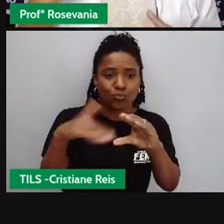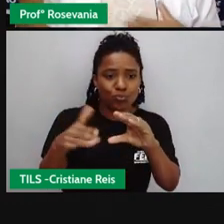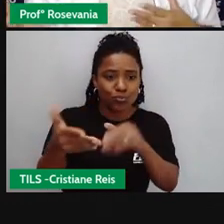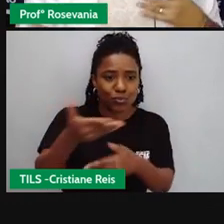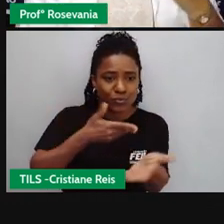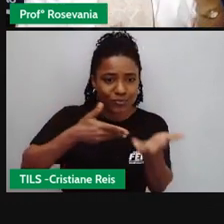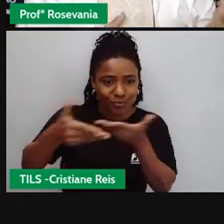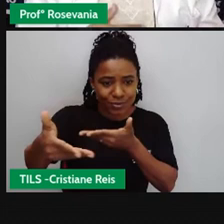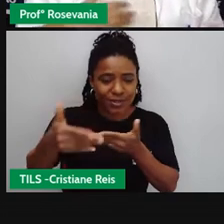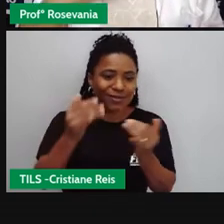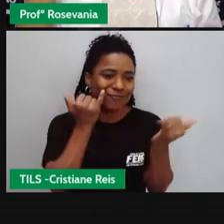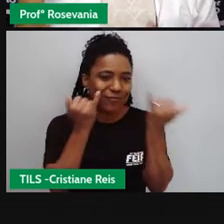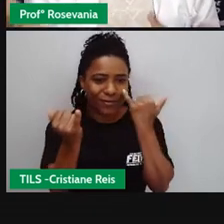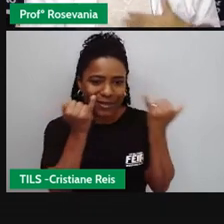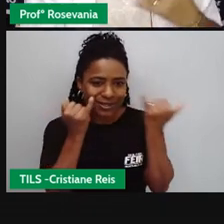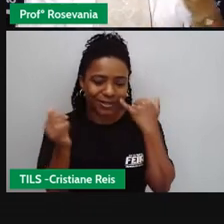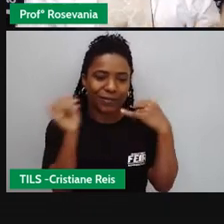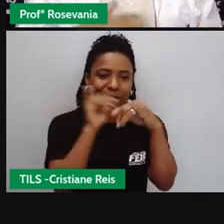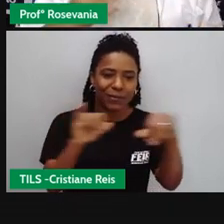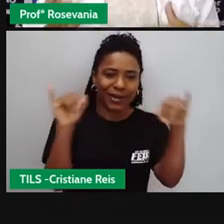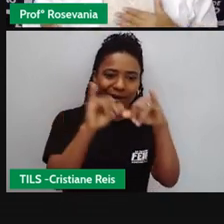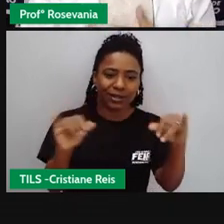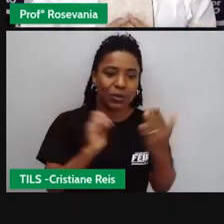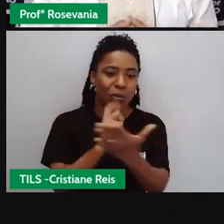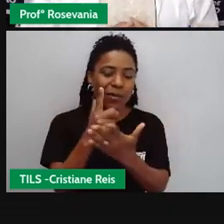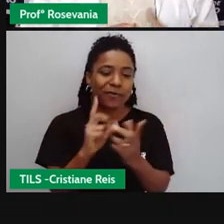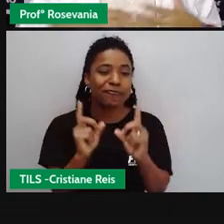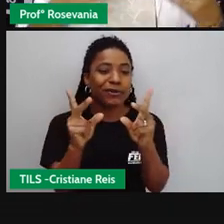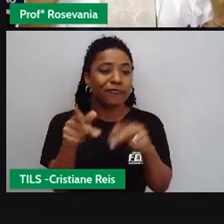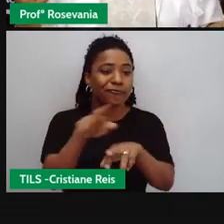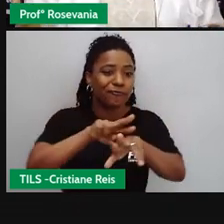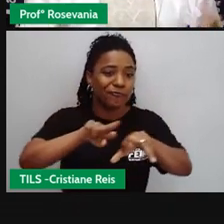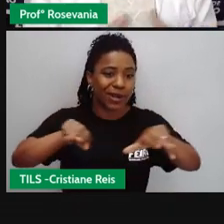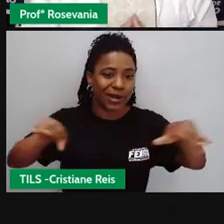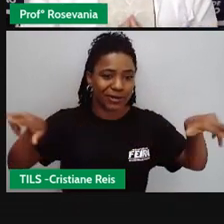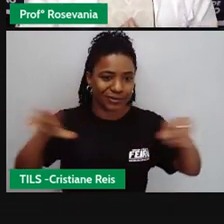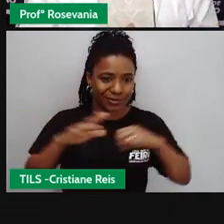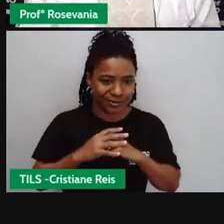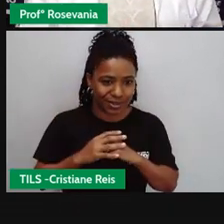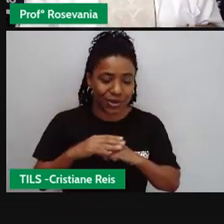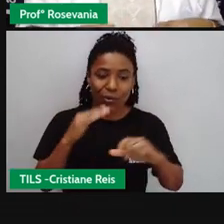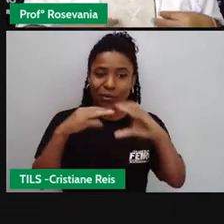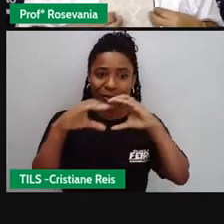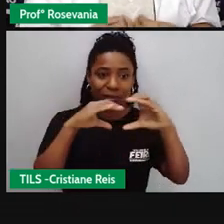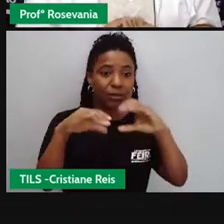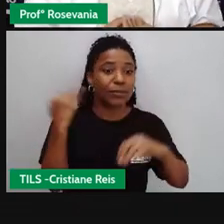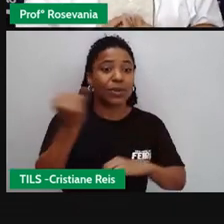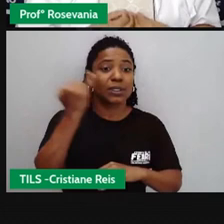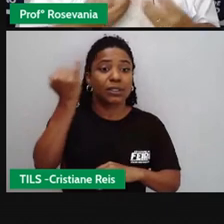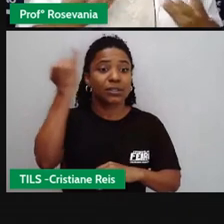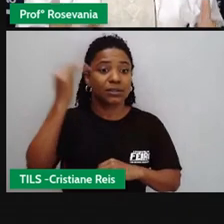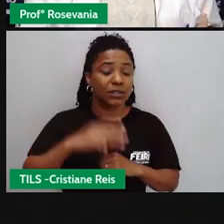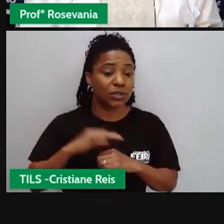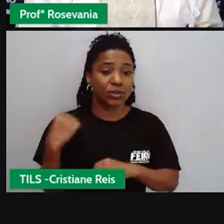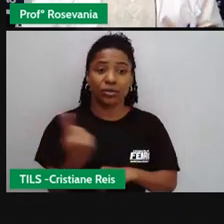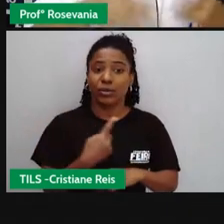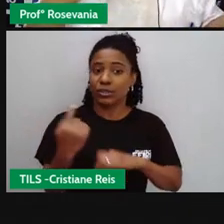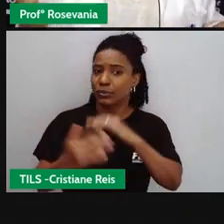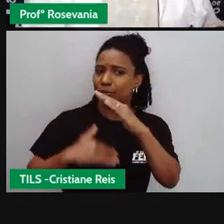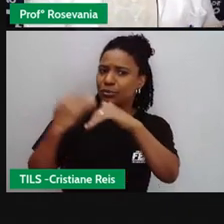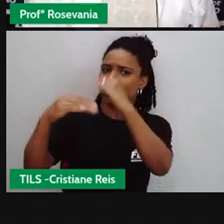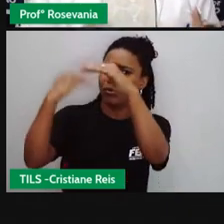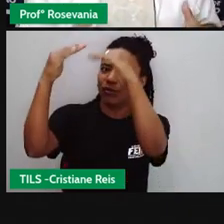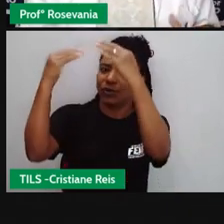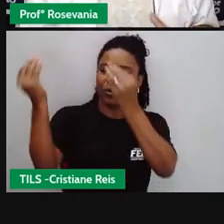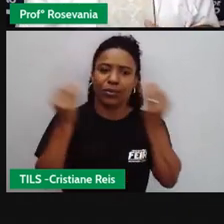levar informações de propaganda de compra de venda de produtos tudo utilizando os meios de comunicação como é que a gente vai se desenvolver se